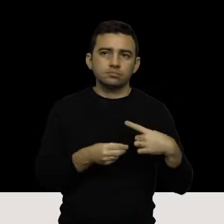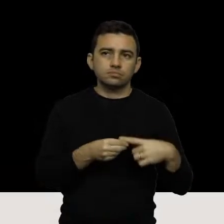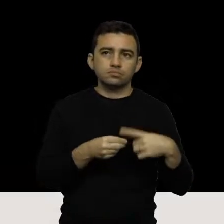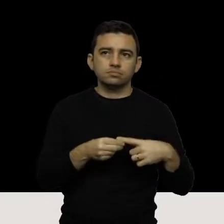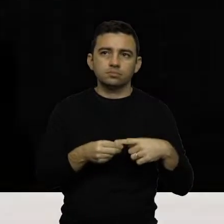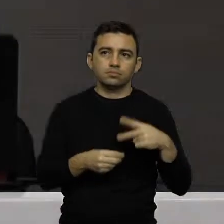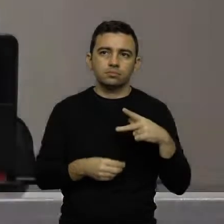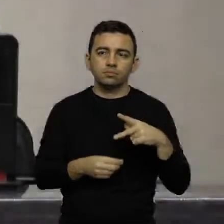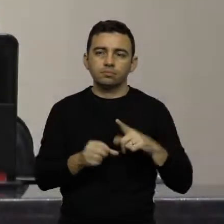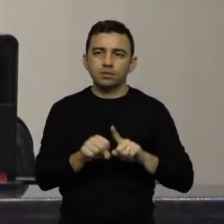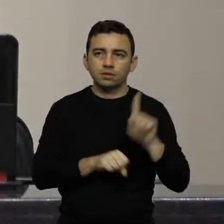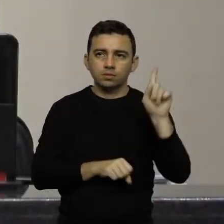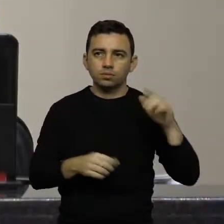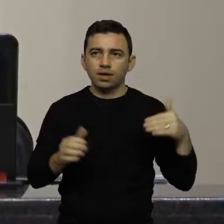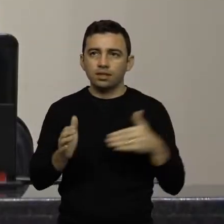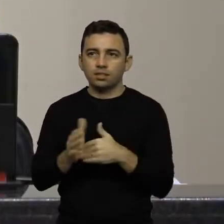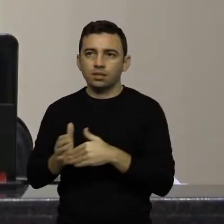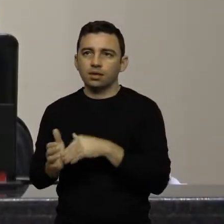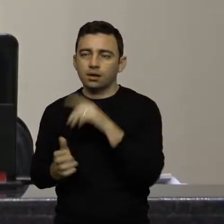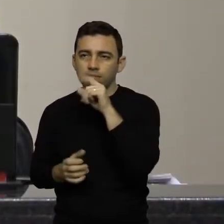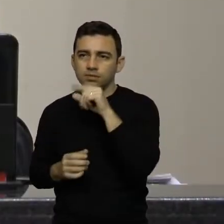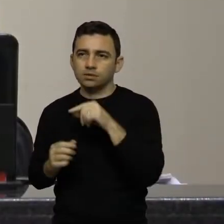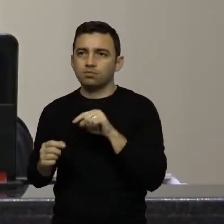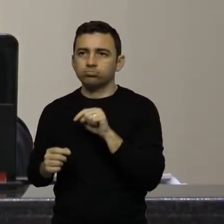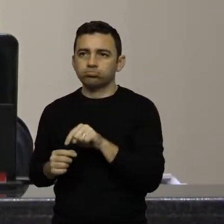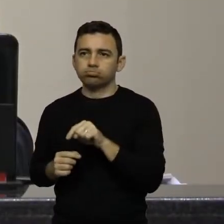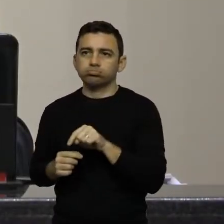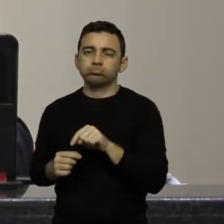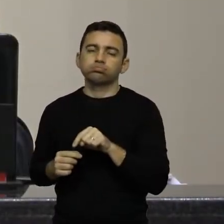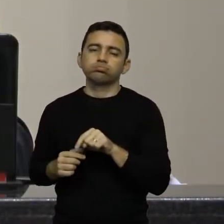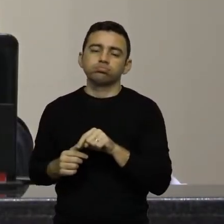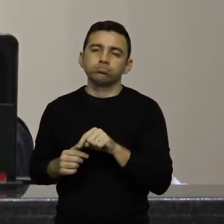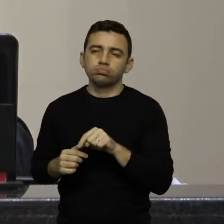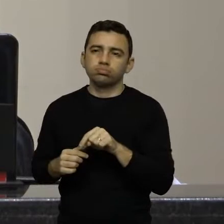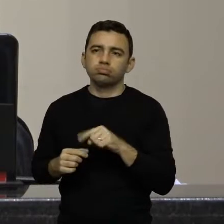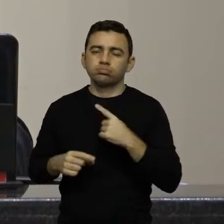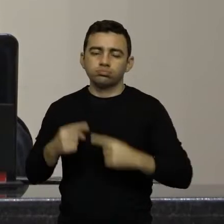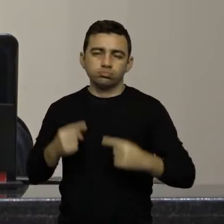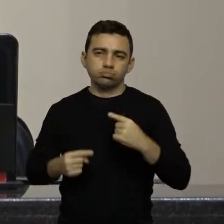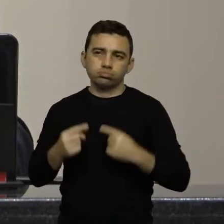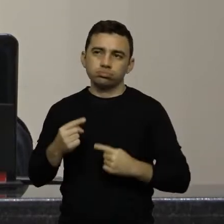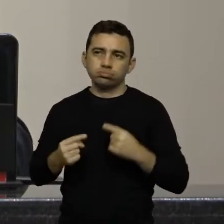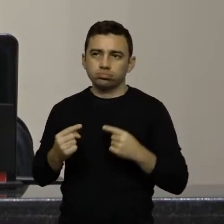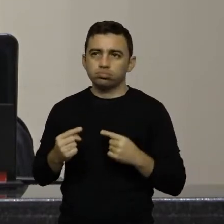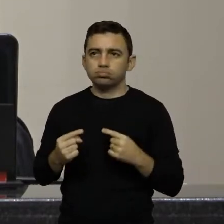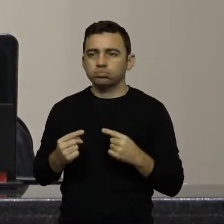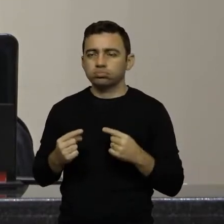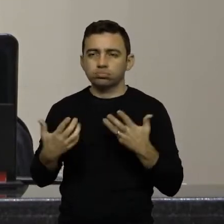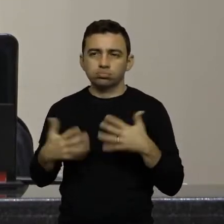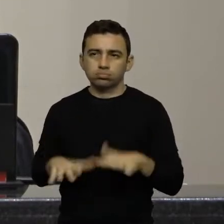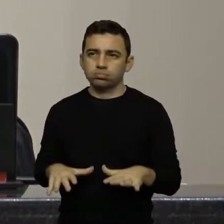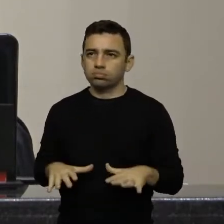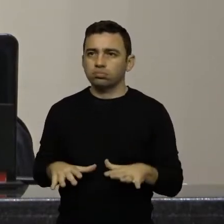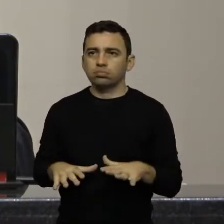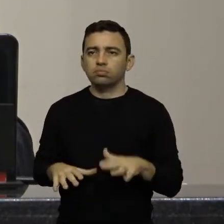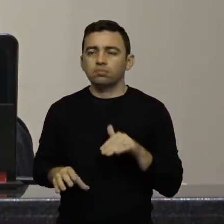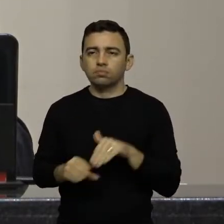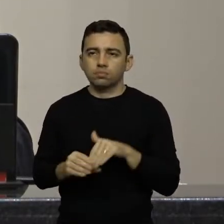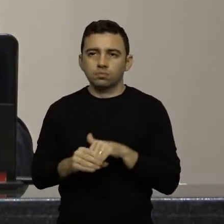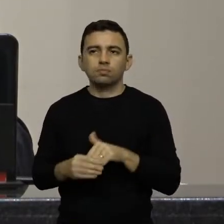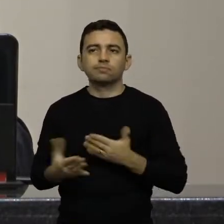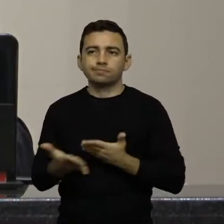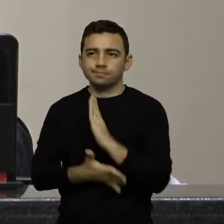Piratuba a Capinzão. Em discussão, não havendo quem queira discutir em votação, está